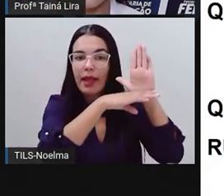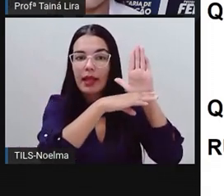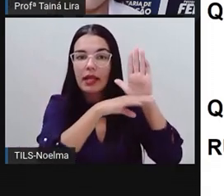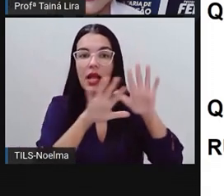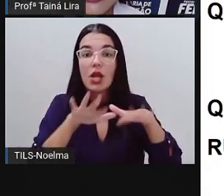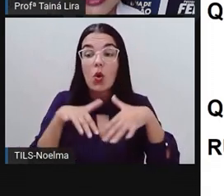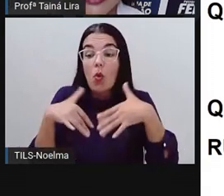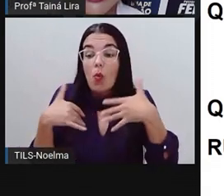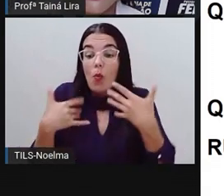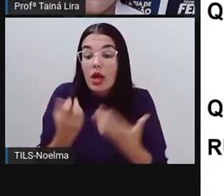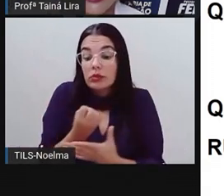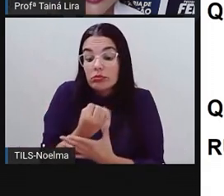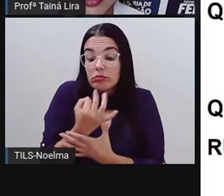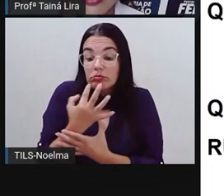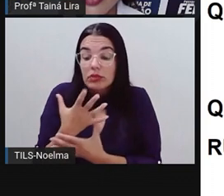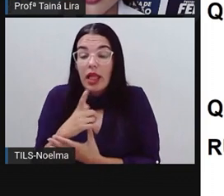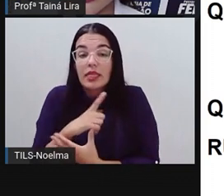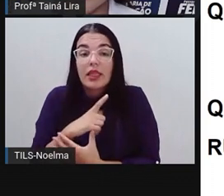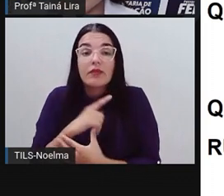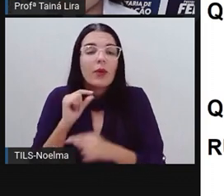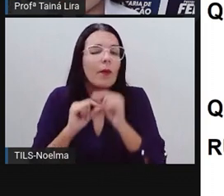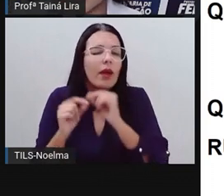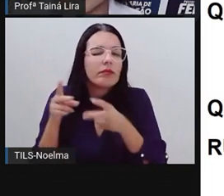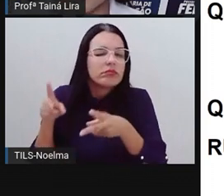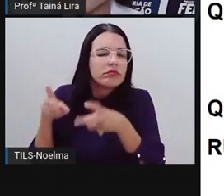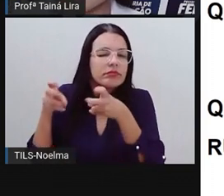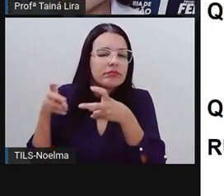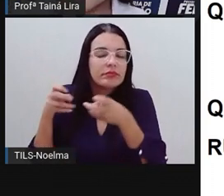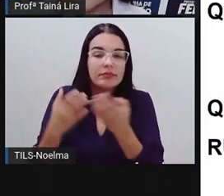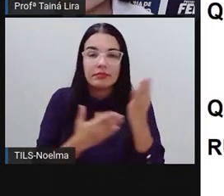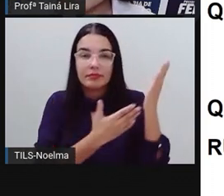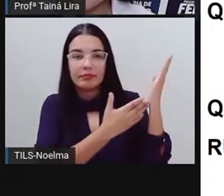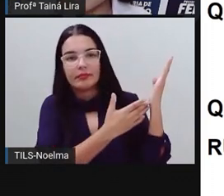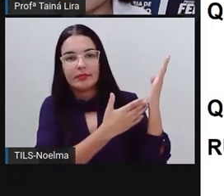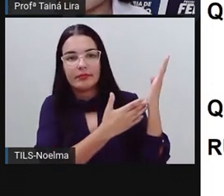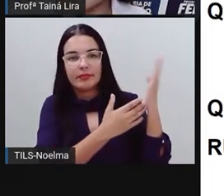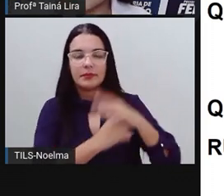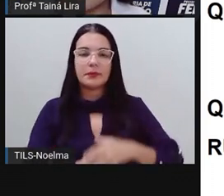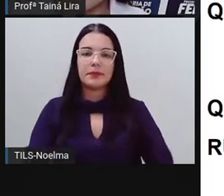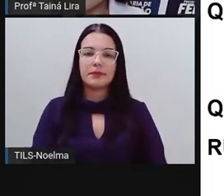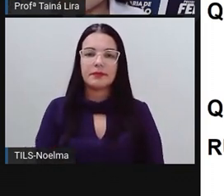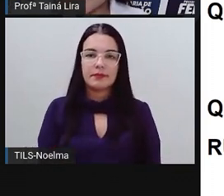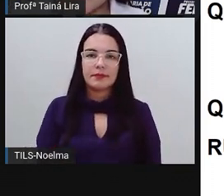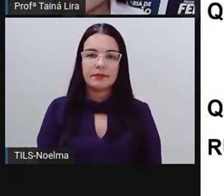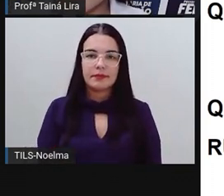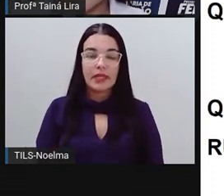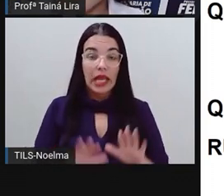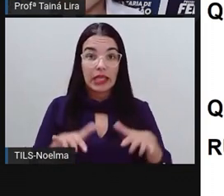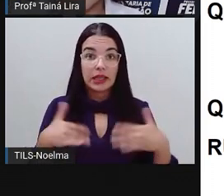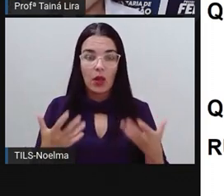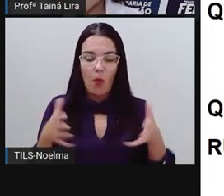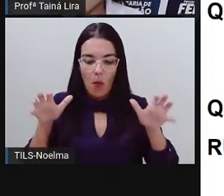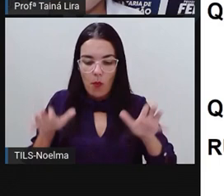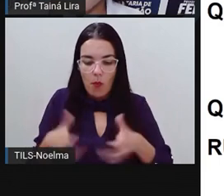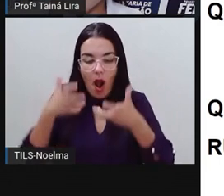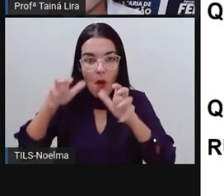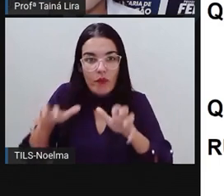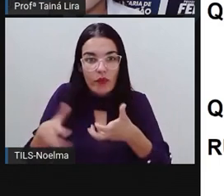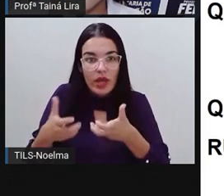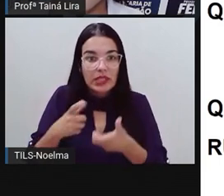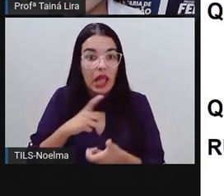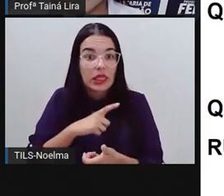votos ela teve. Então, vamos lá, vamos observar aqui, ó. Bom, o alface aí que teve dez